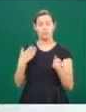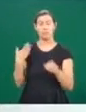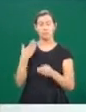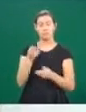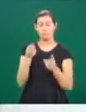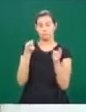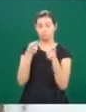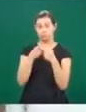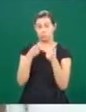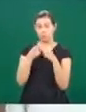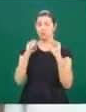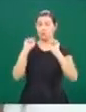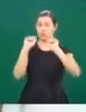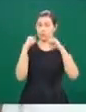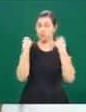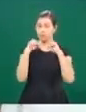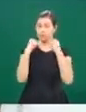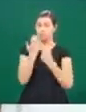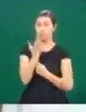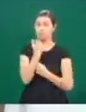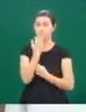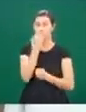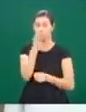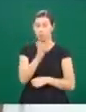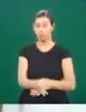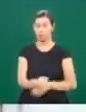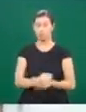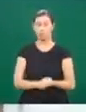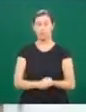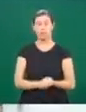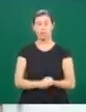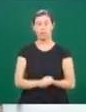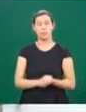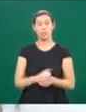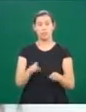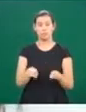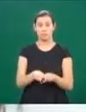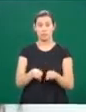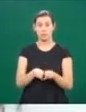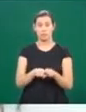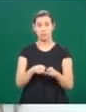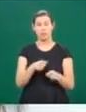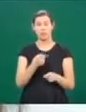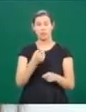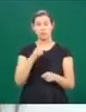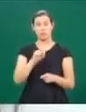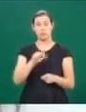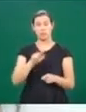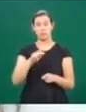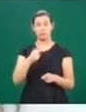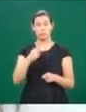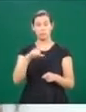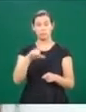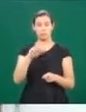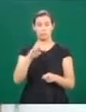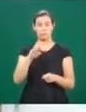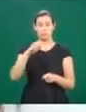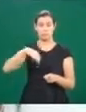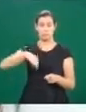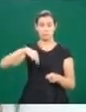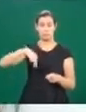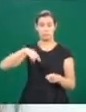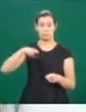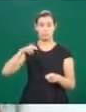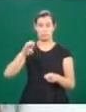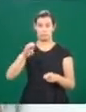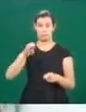ela esteja fazendo atividade física, uma alimentação adequada, e com todas as suplementações adequadas, ela vai poder ser mãe sem o menor problema